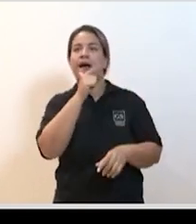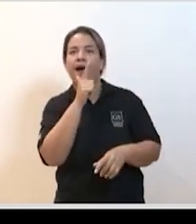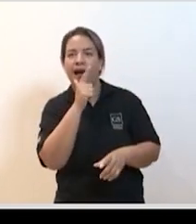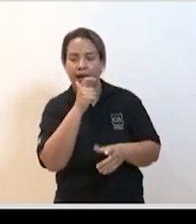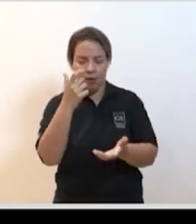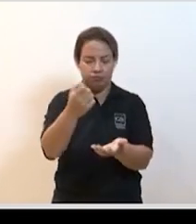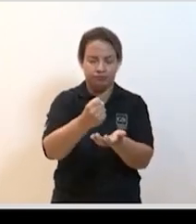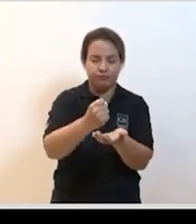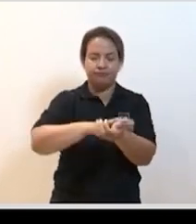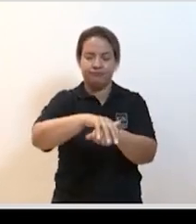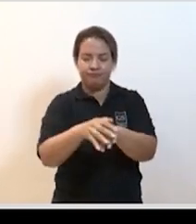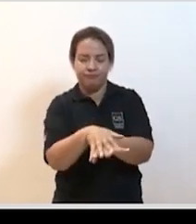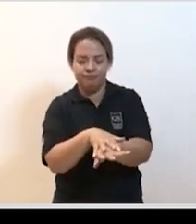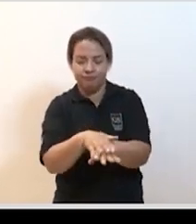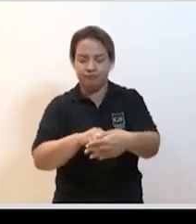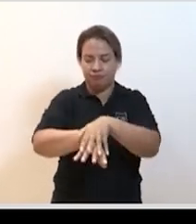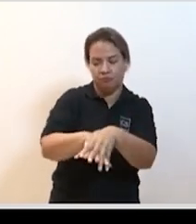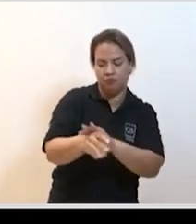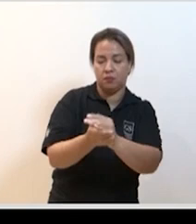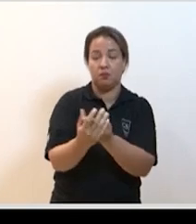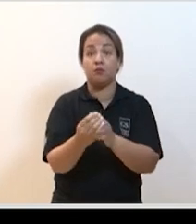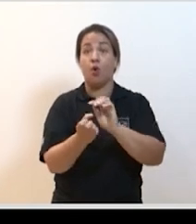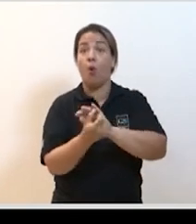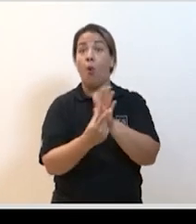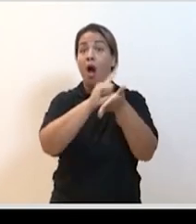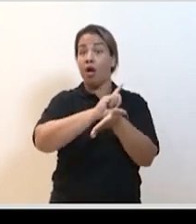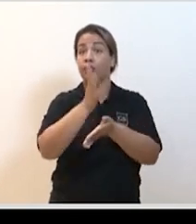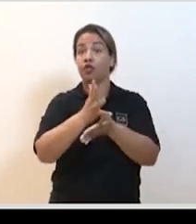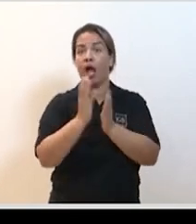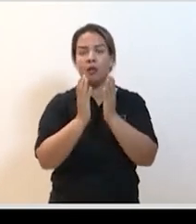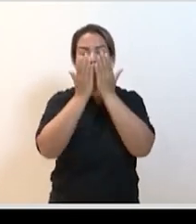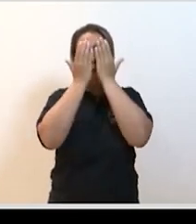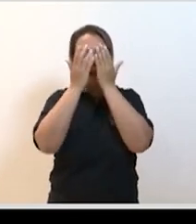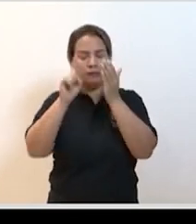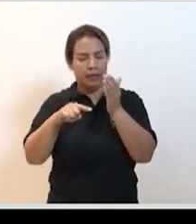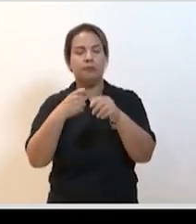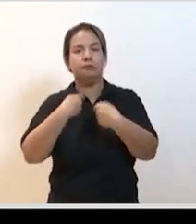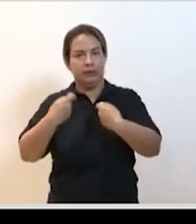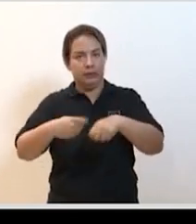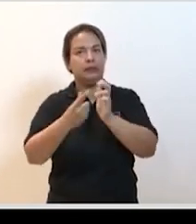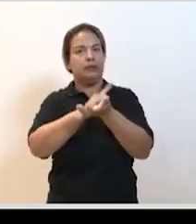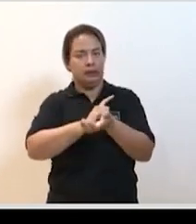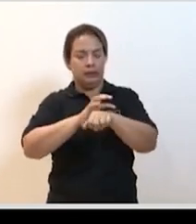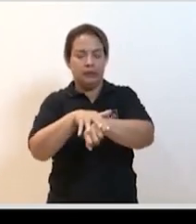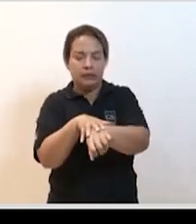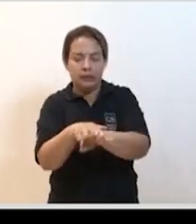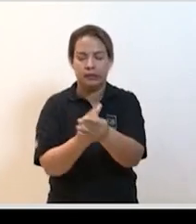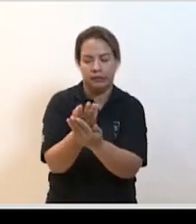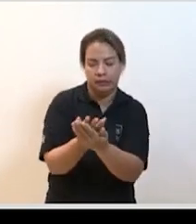que toca numa superfície ou sempre antes de levar a mão ao rosto isso já vai ter um impacto significativo e todo mundo também